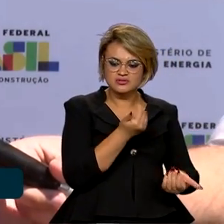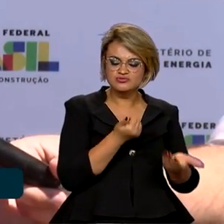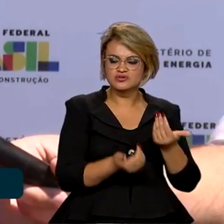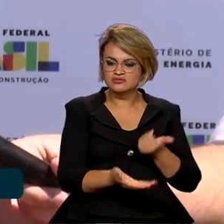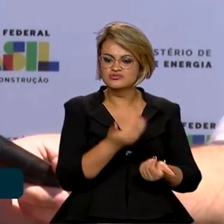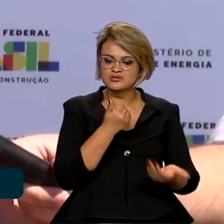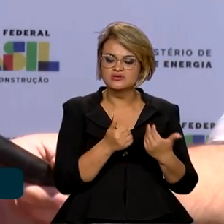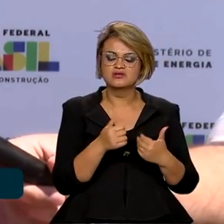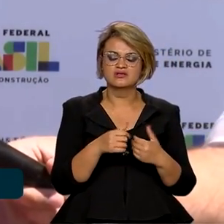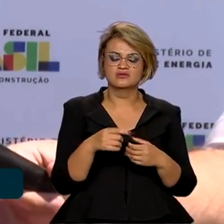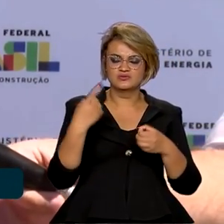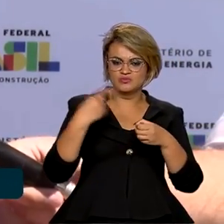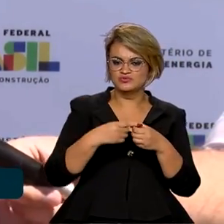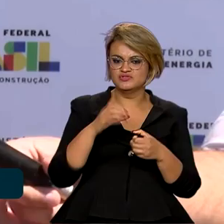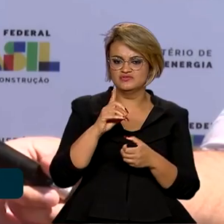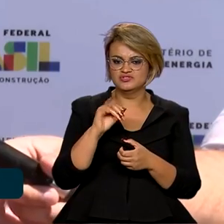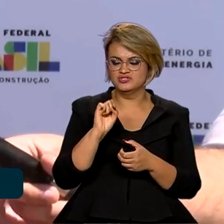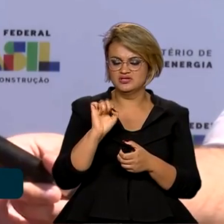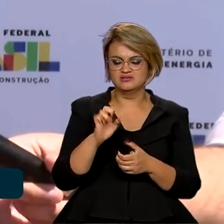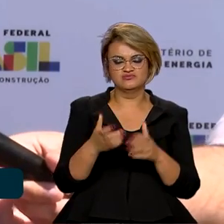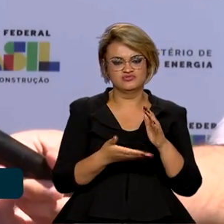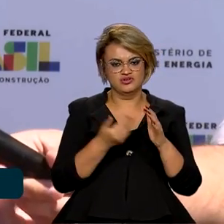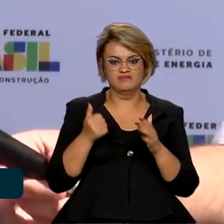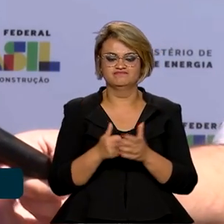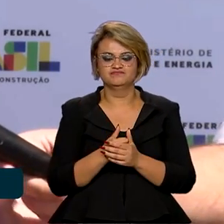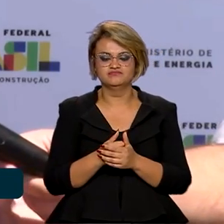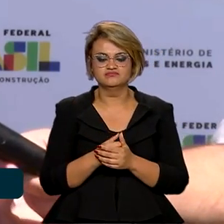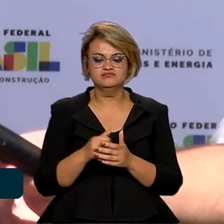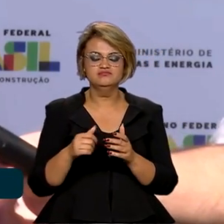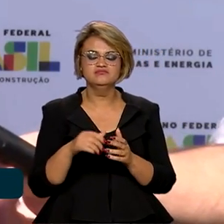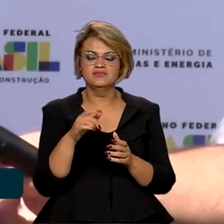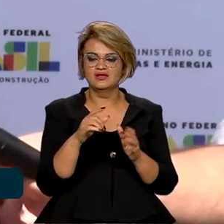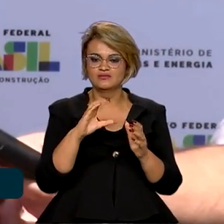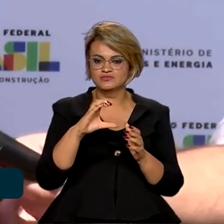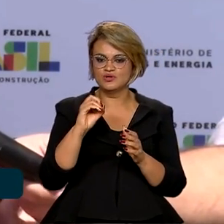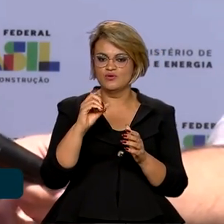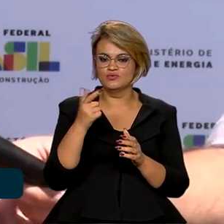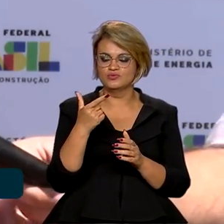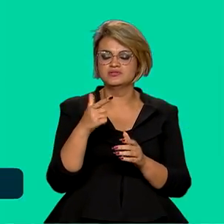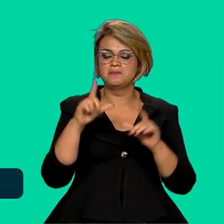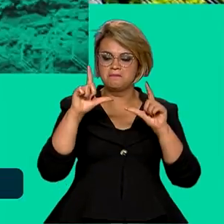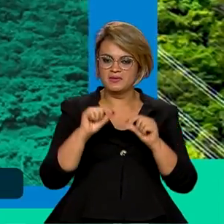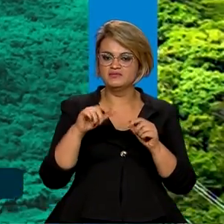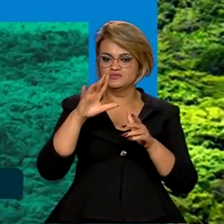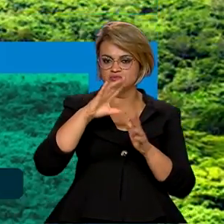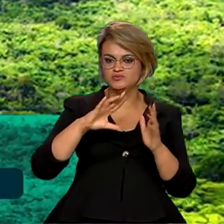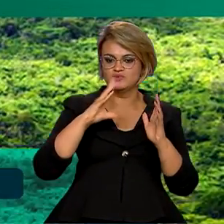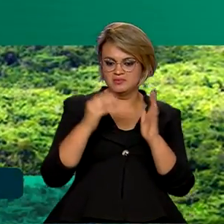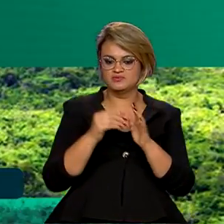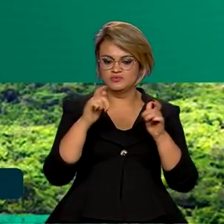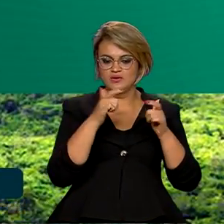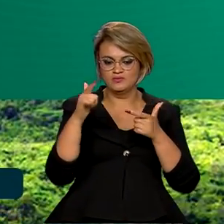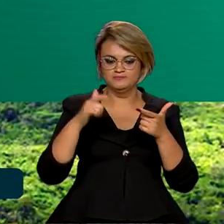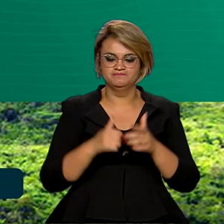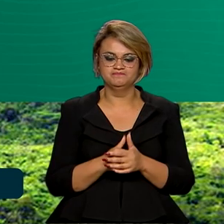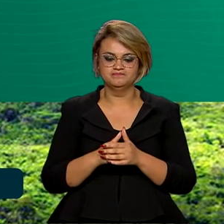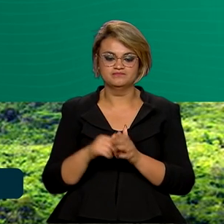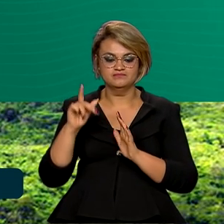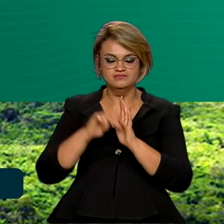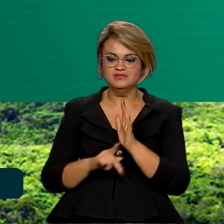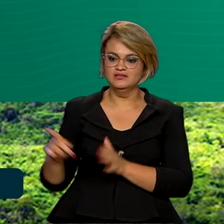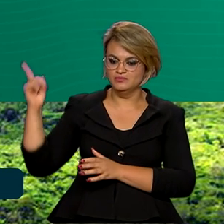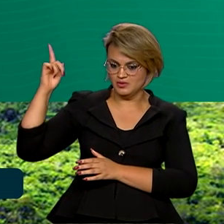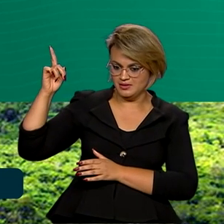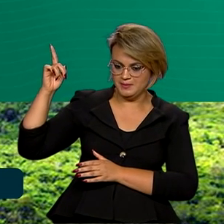do possível, o óleo diesel e ir descarbonizando não só o Amazonas, mas descarbonizando o planeta. Com o programa de descarbonização